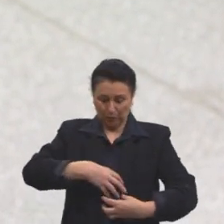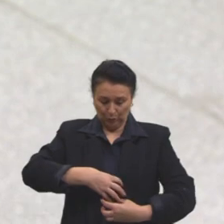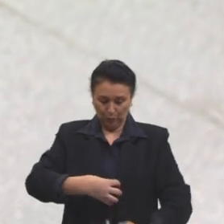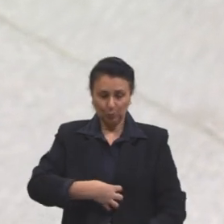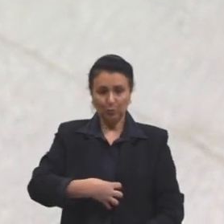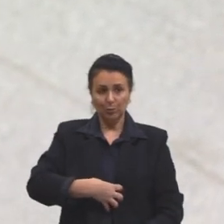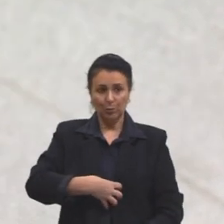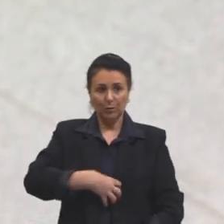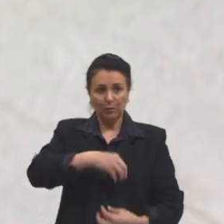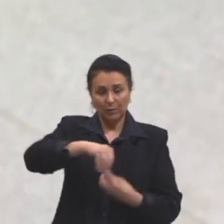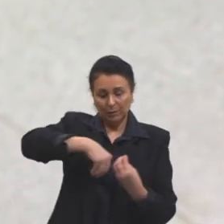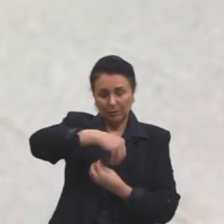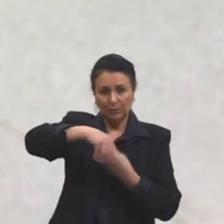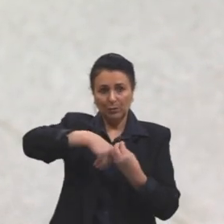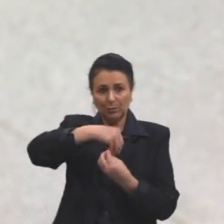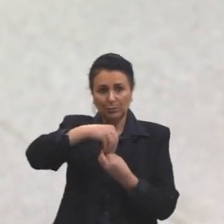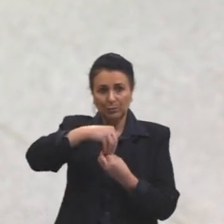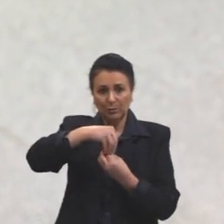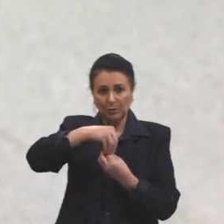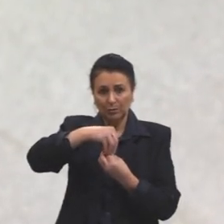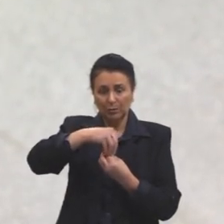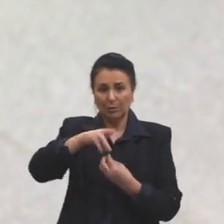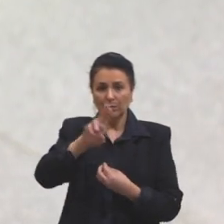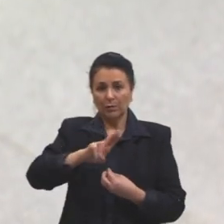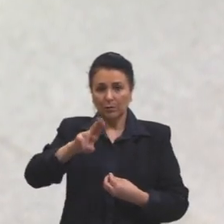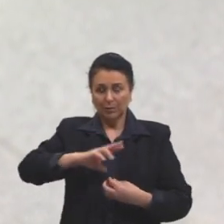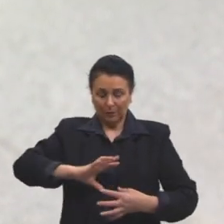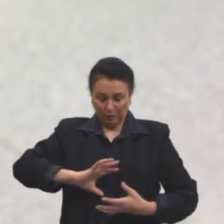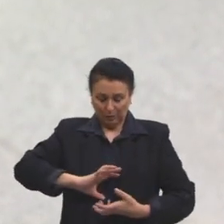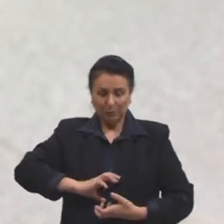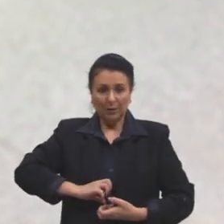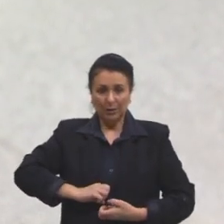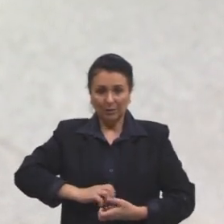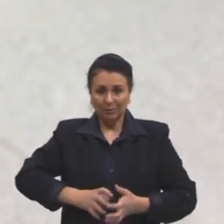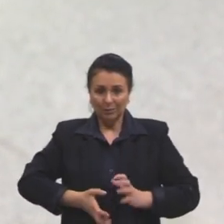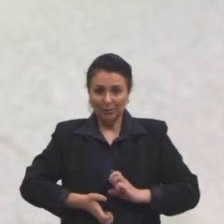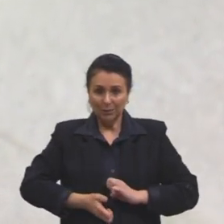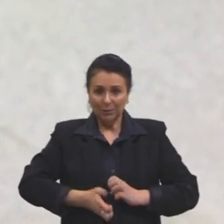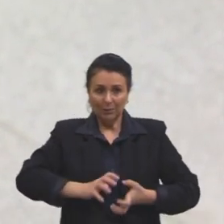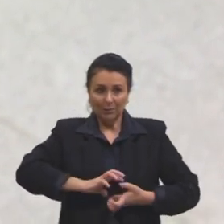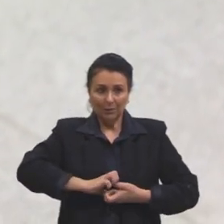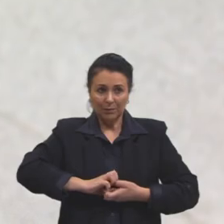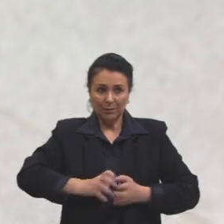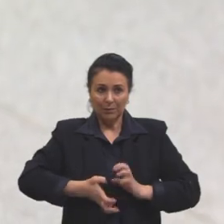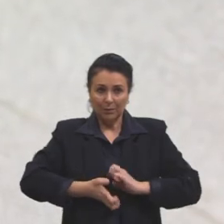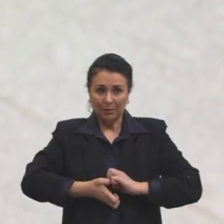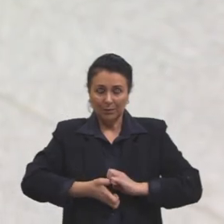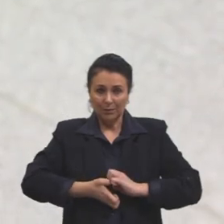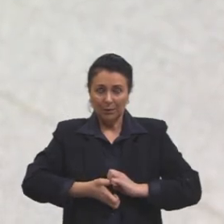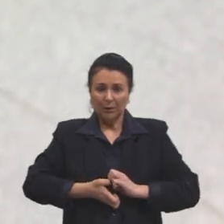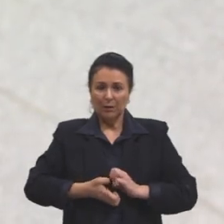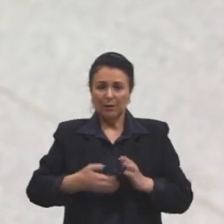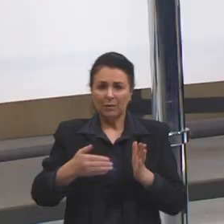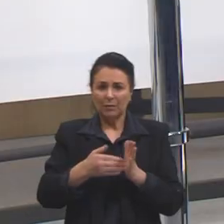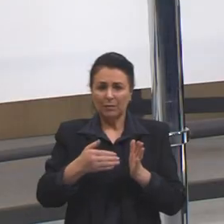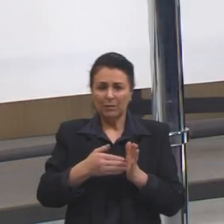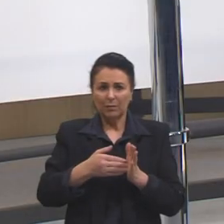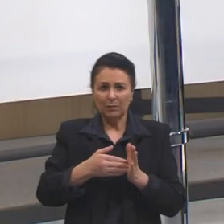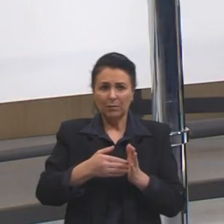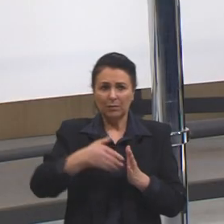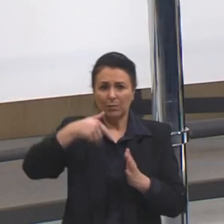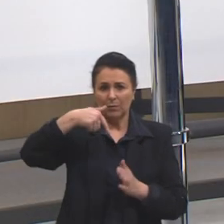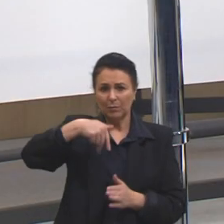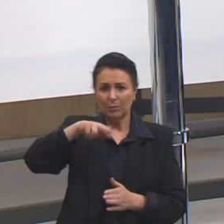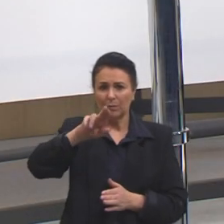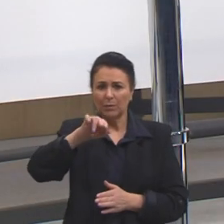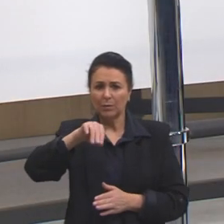vai misturando através do intestino lá. Vai indo, vai indo, vai indo. E aí, chega no quimo. O quimo,